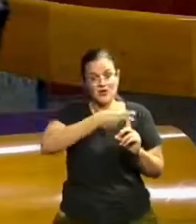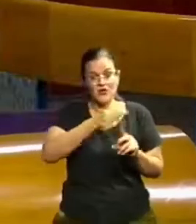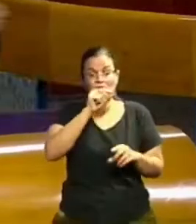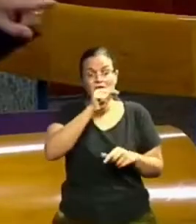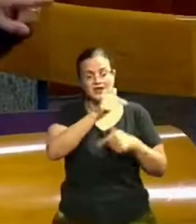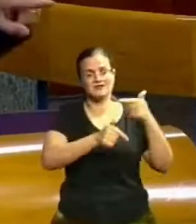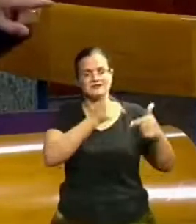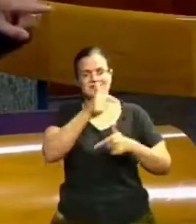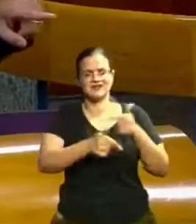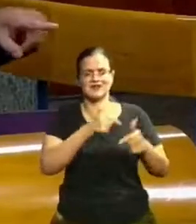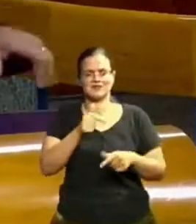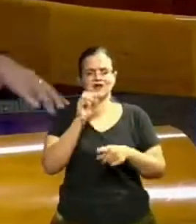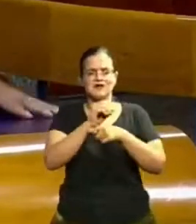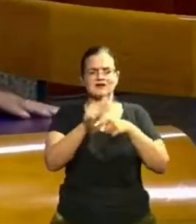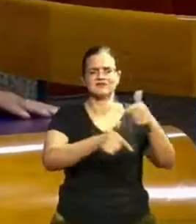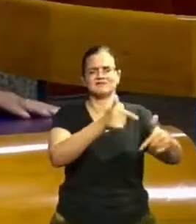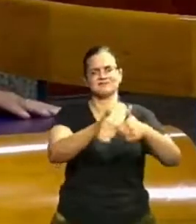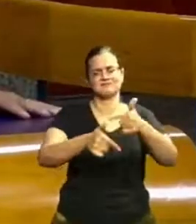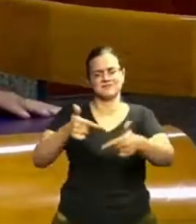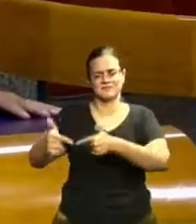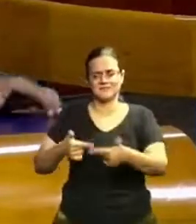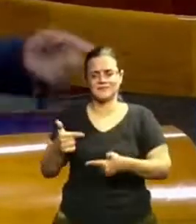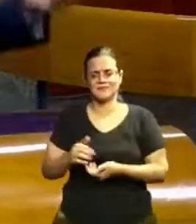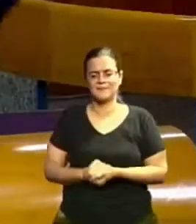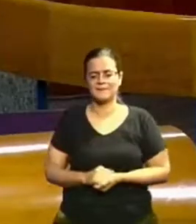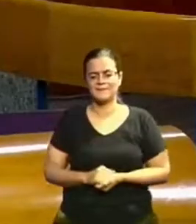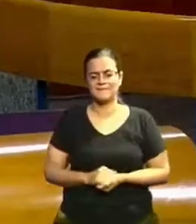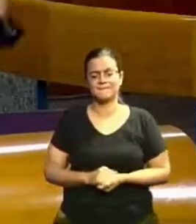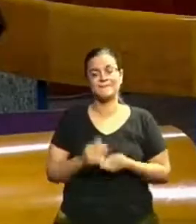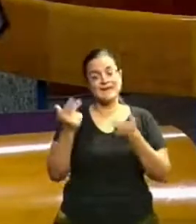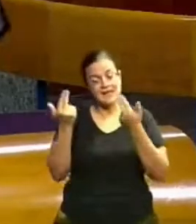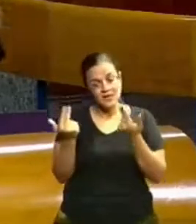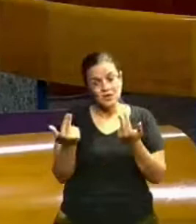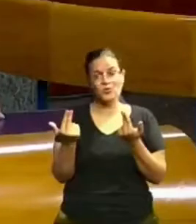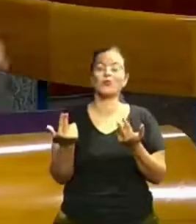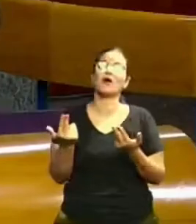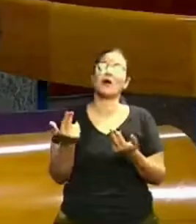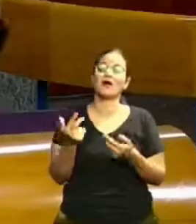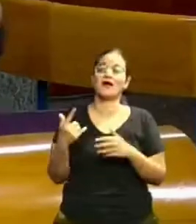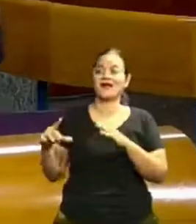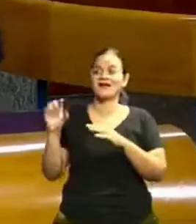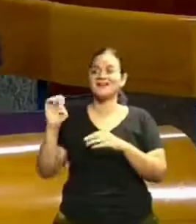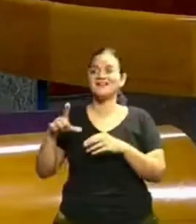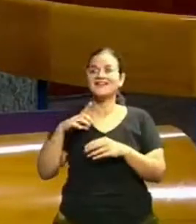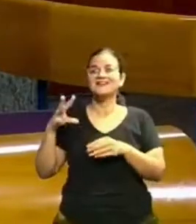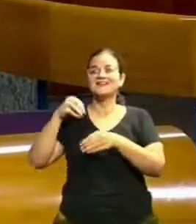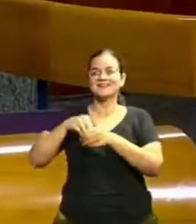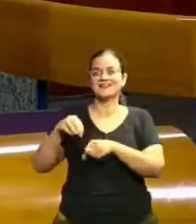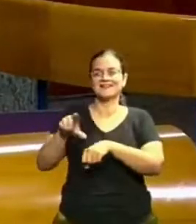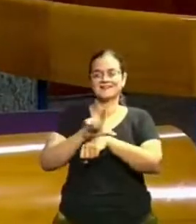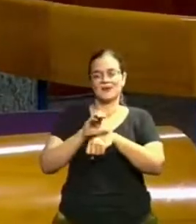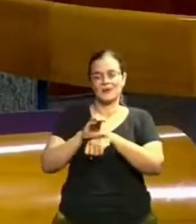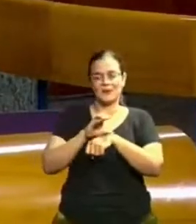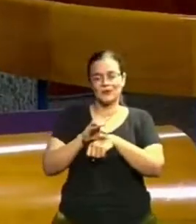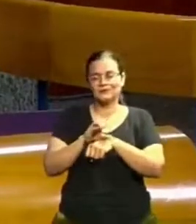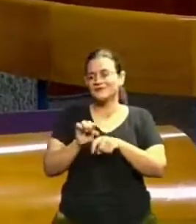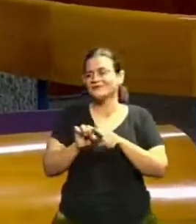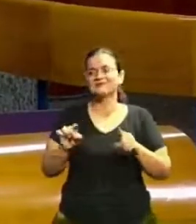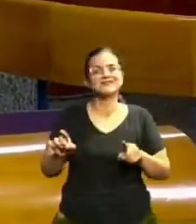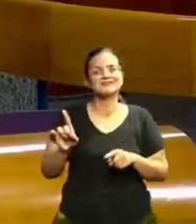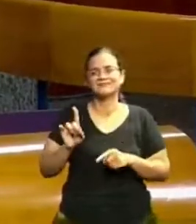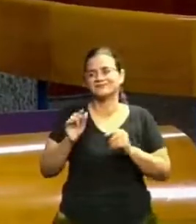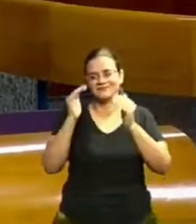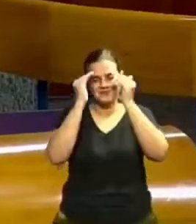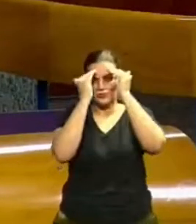do serviço que está sendo desempenhado. Da mesma forma, na letra da Constituição, mas não